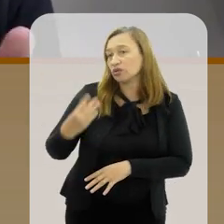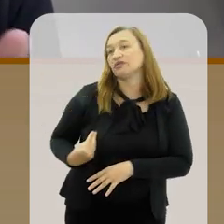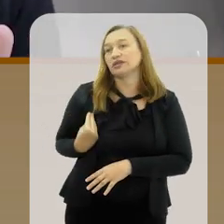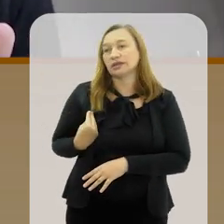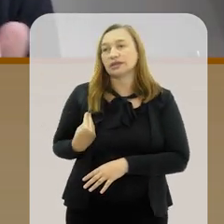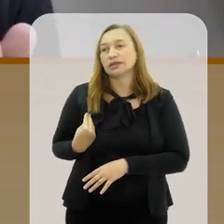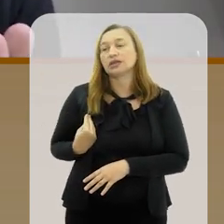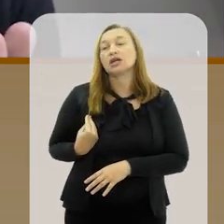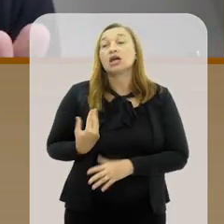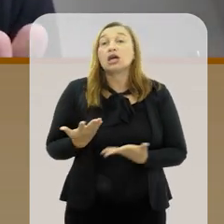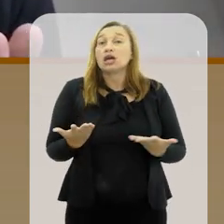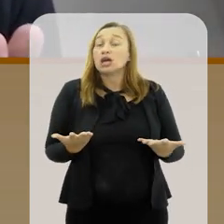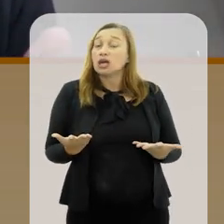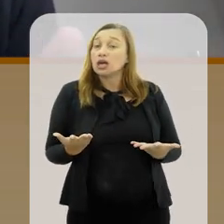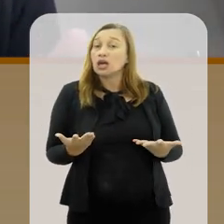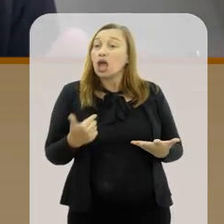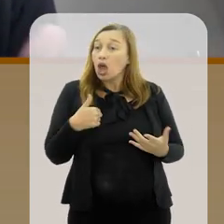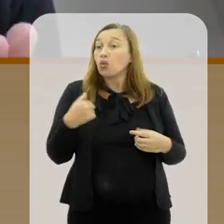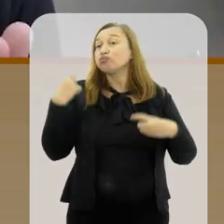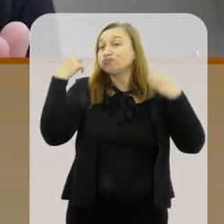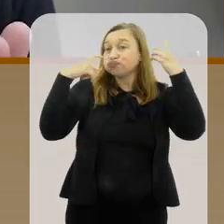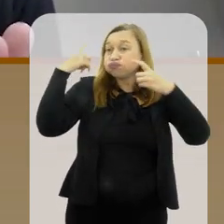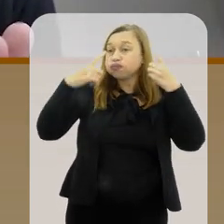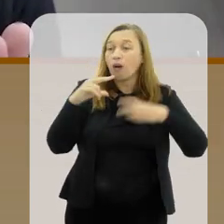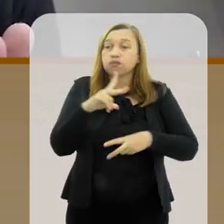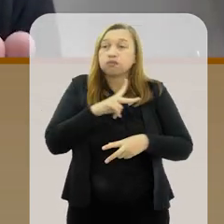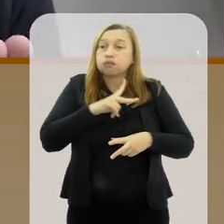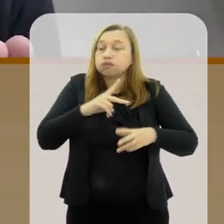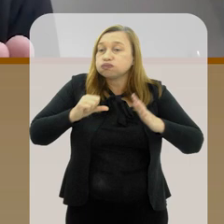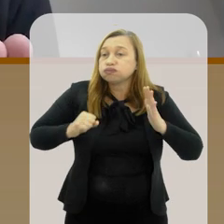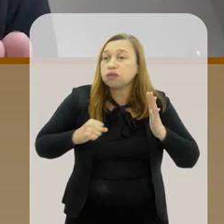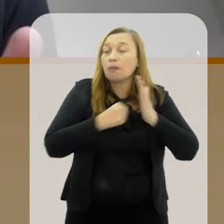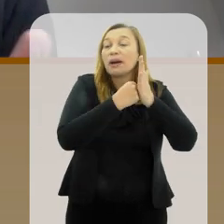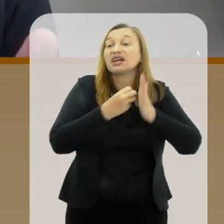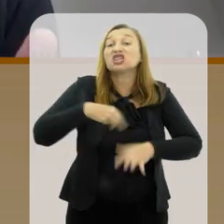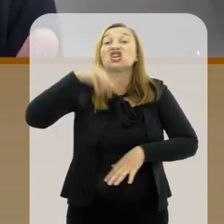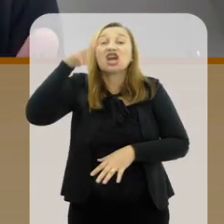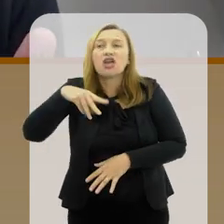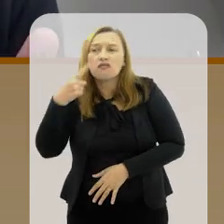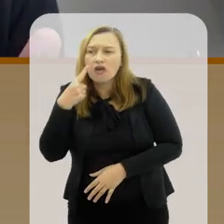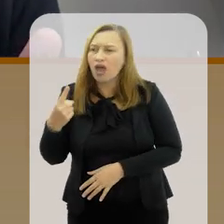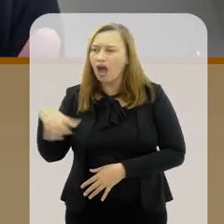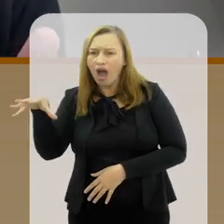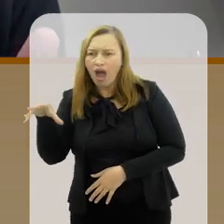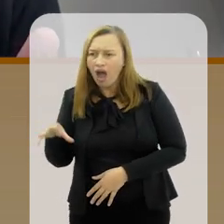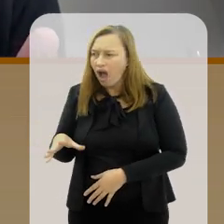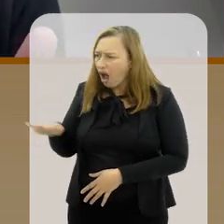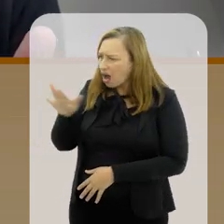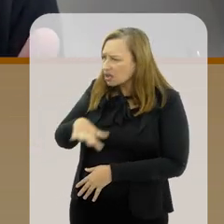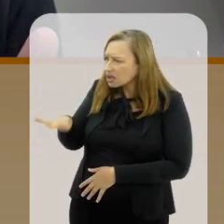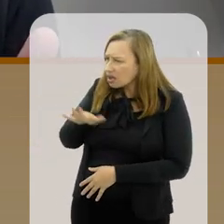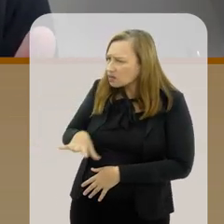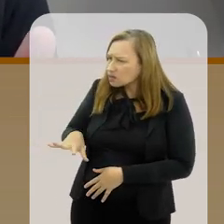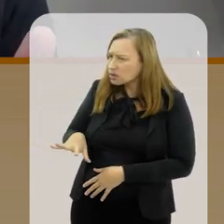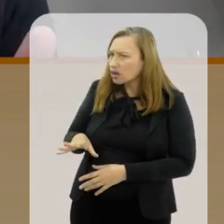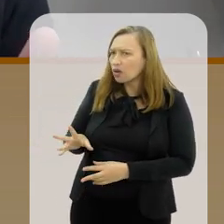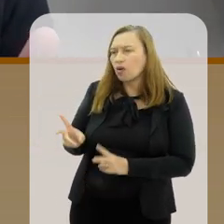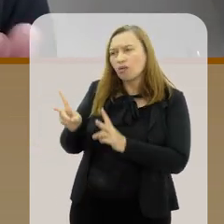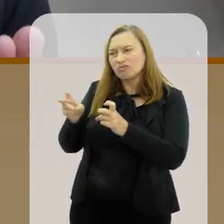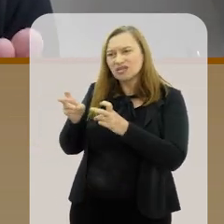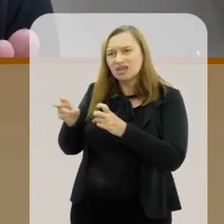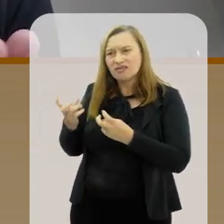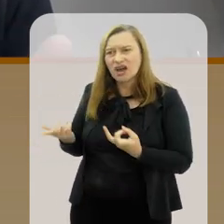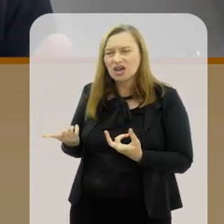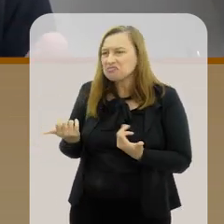geral para tudo na sua vida. Não, mas eu estou preocupado particularmente com o impacto sobre quem vê isso. A criança que